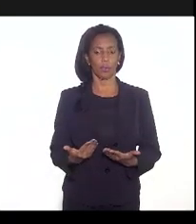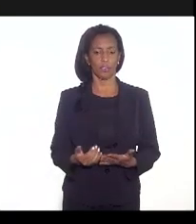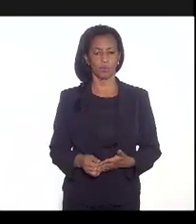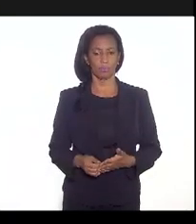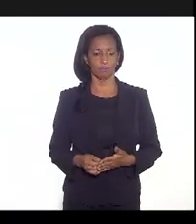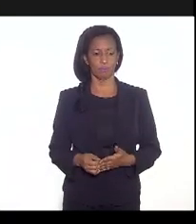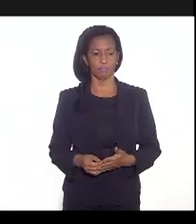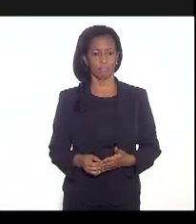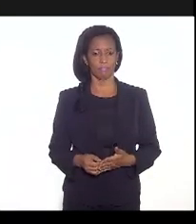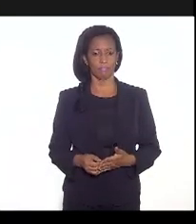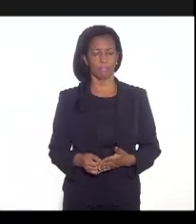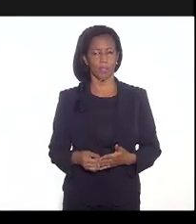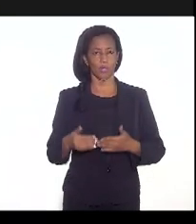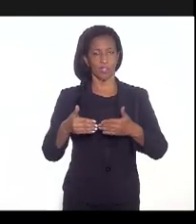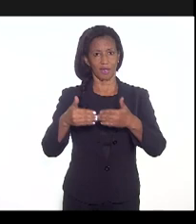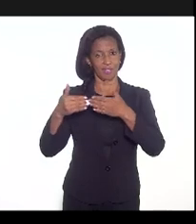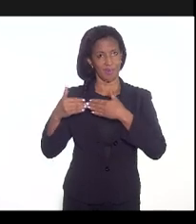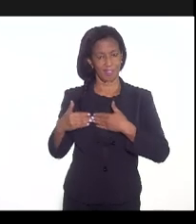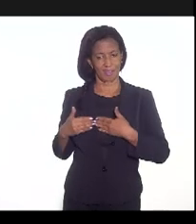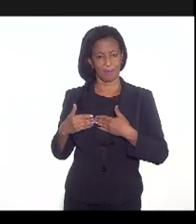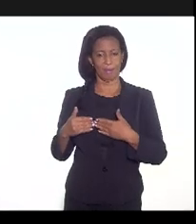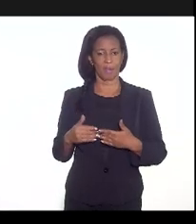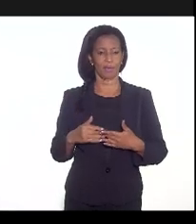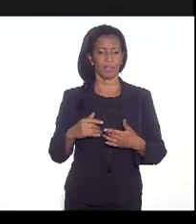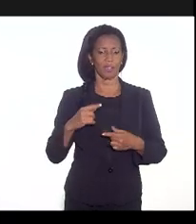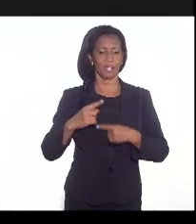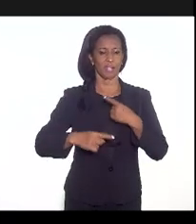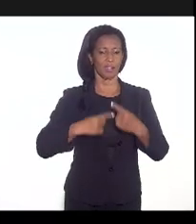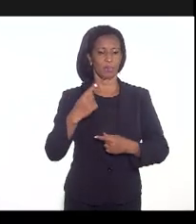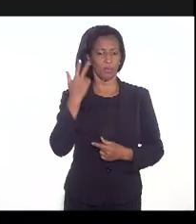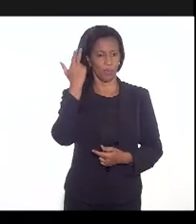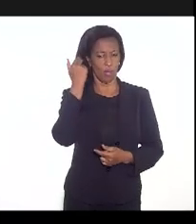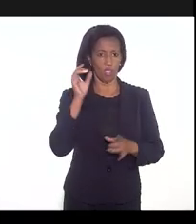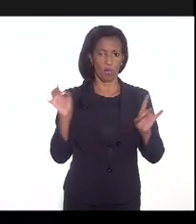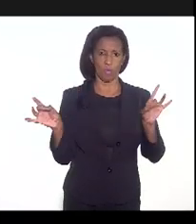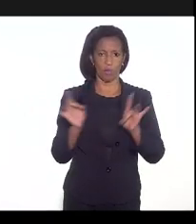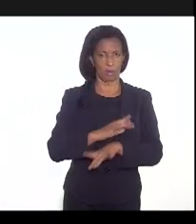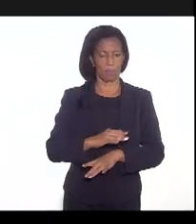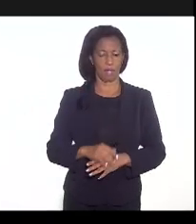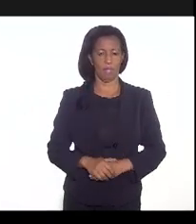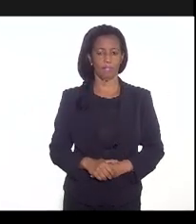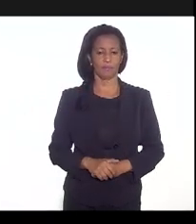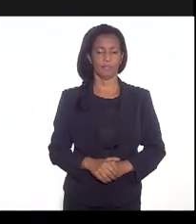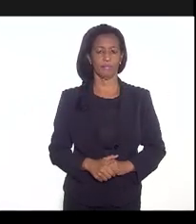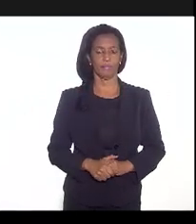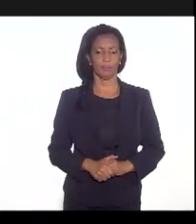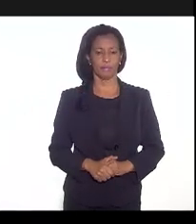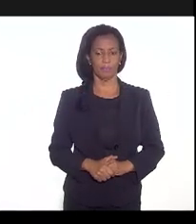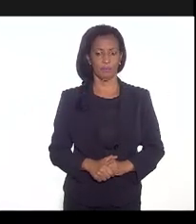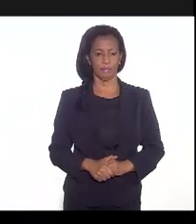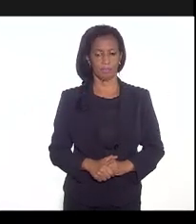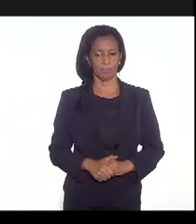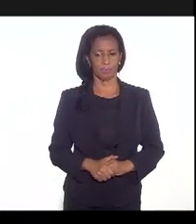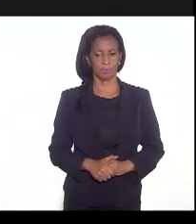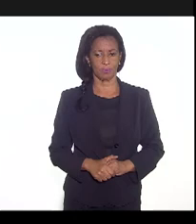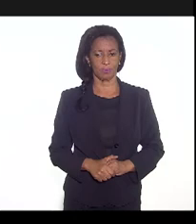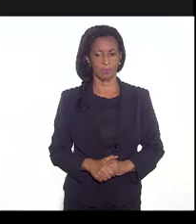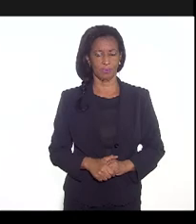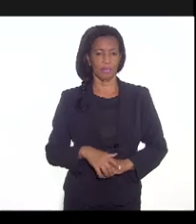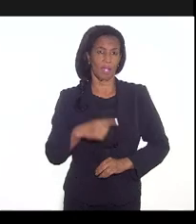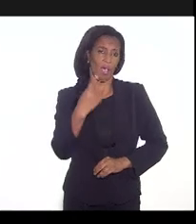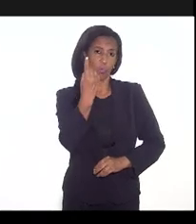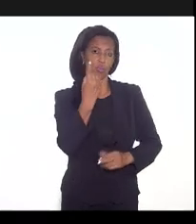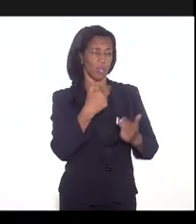legislativa está antecipada. Depois do deputado Eleomar Coelho, eu vou encerrar. Por favor, Eleomar. A única coisa que eu quero saber